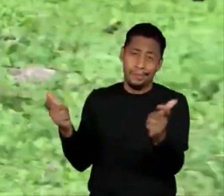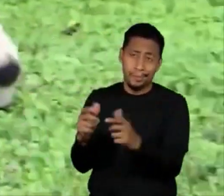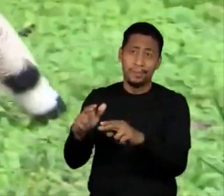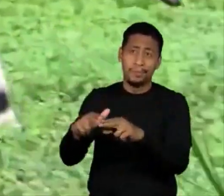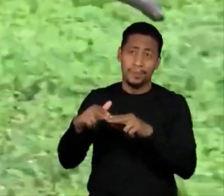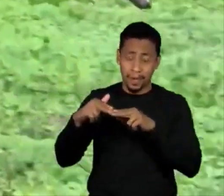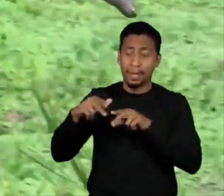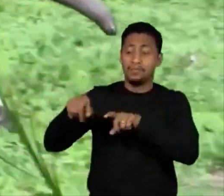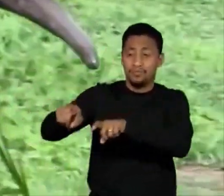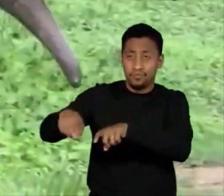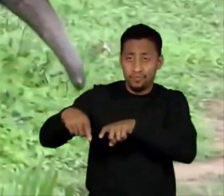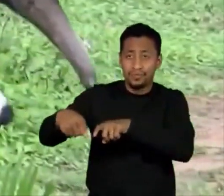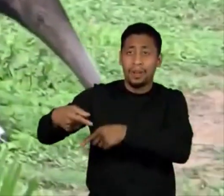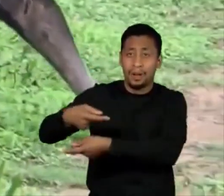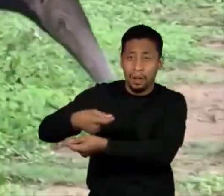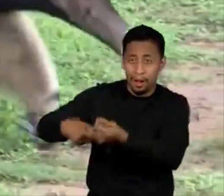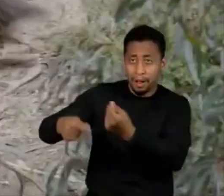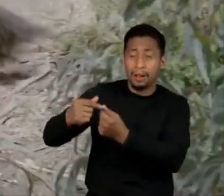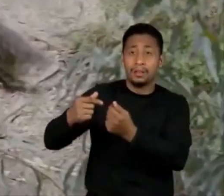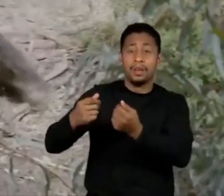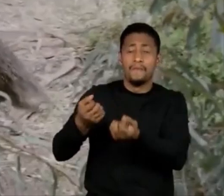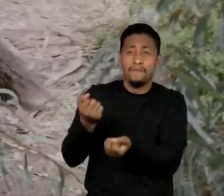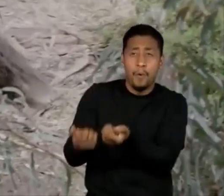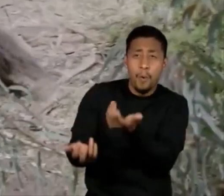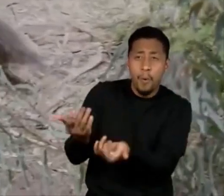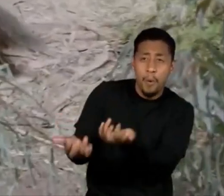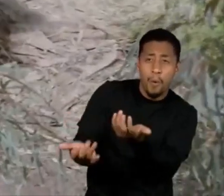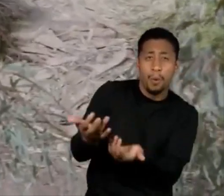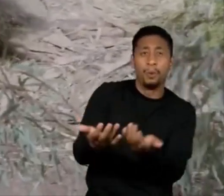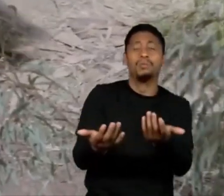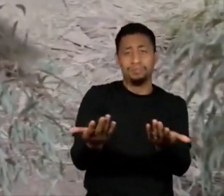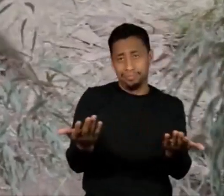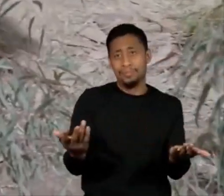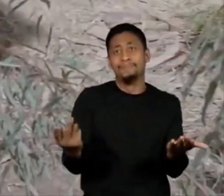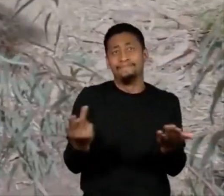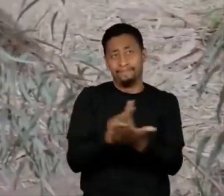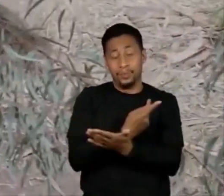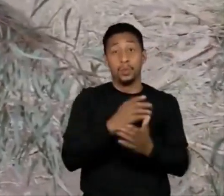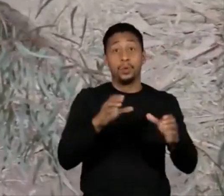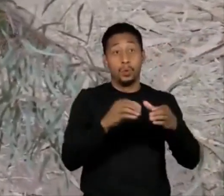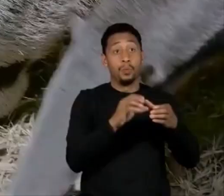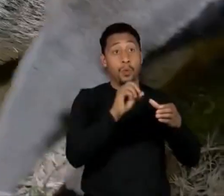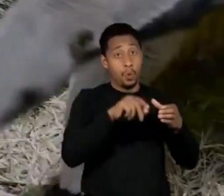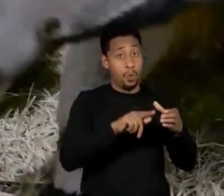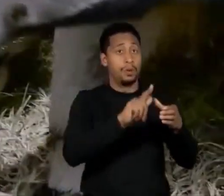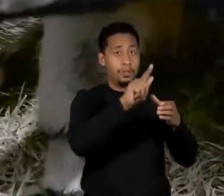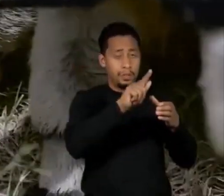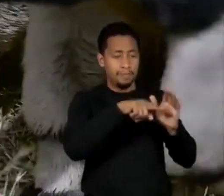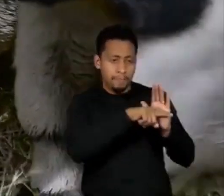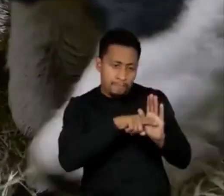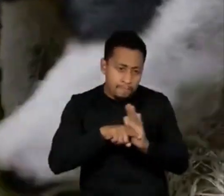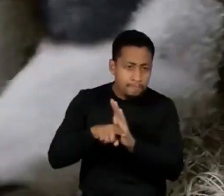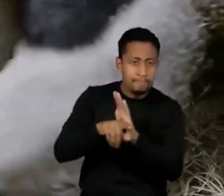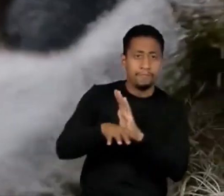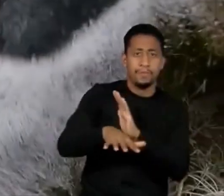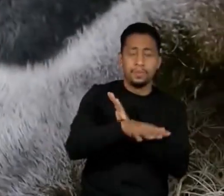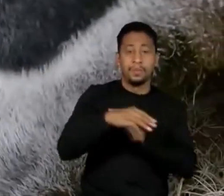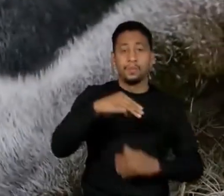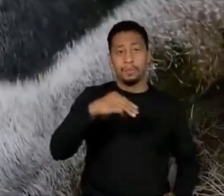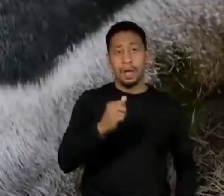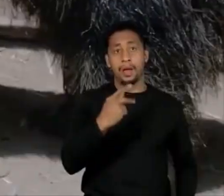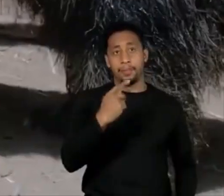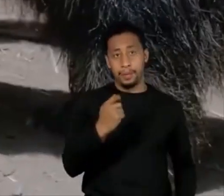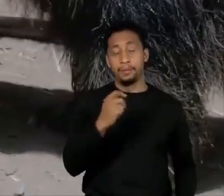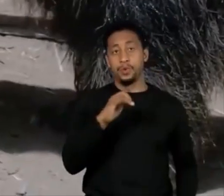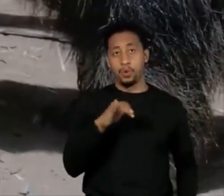colisões veiculares e queimadas. De acordo com a rede de ONGs MapBiomas, entre 1985 e